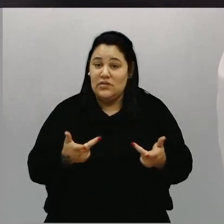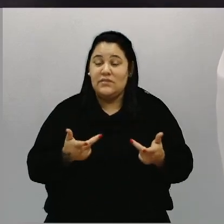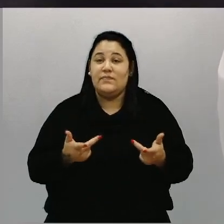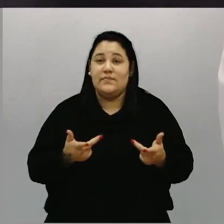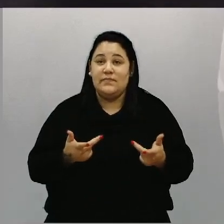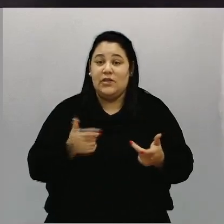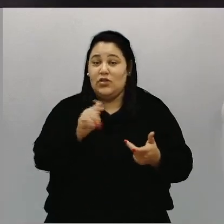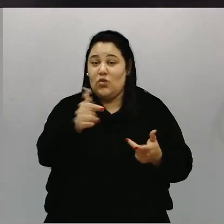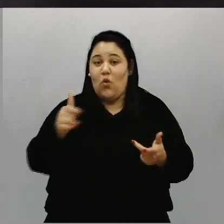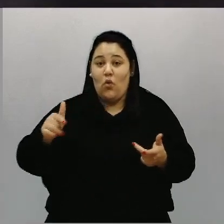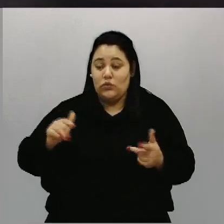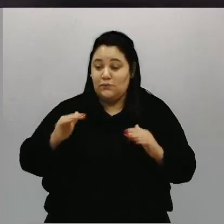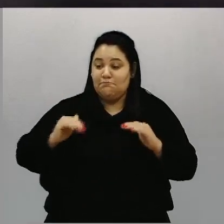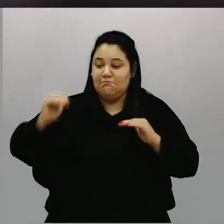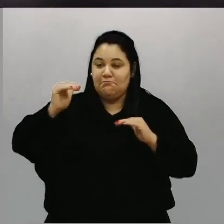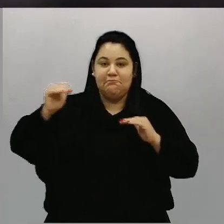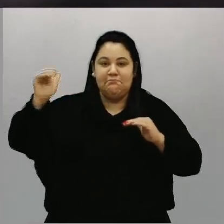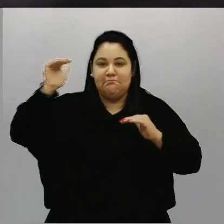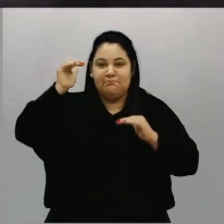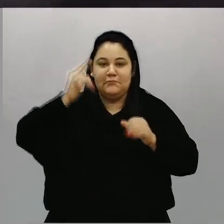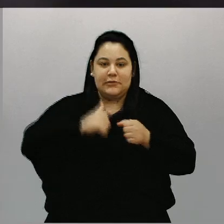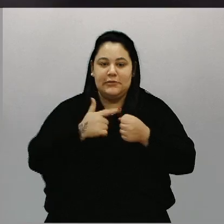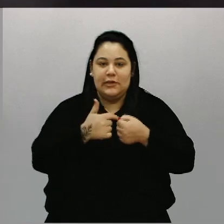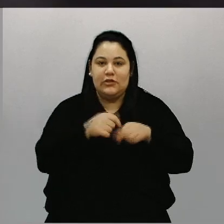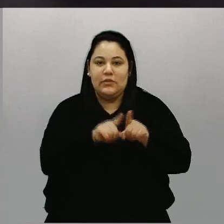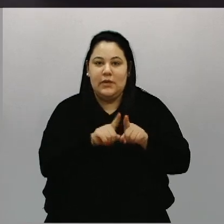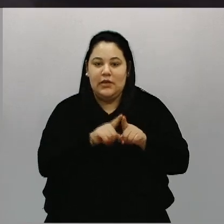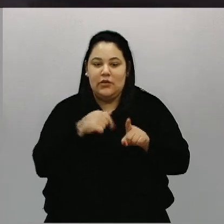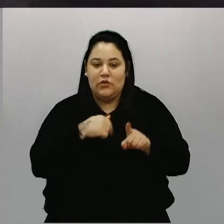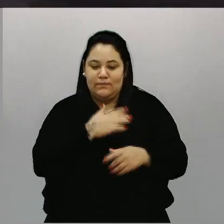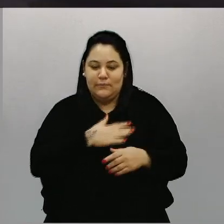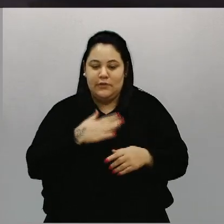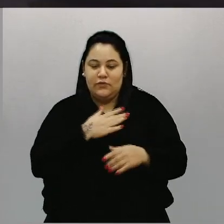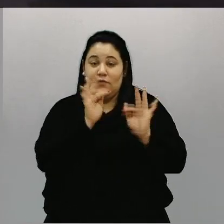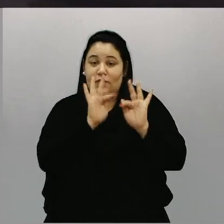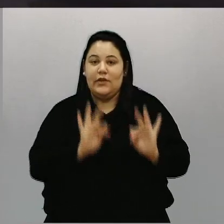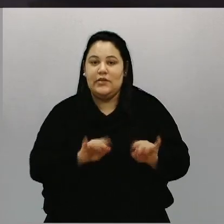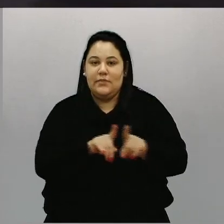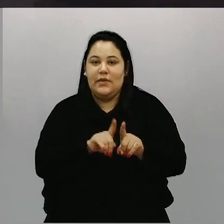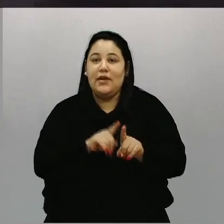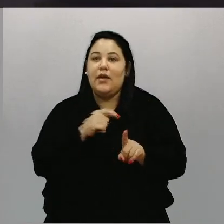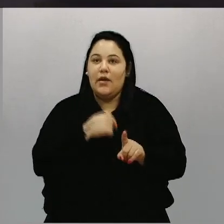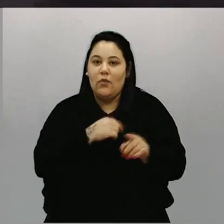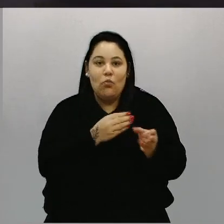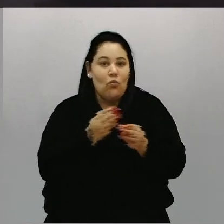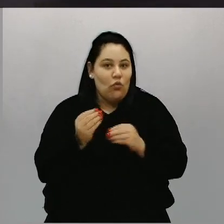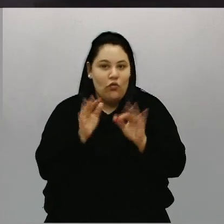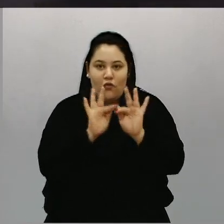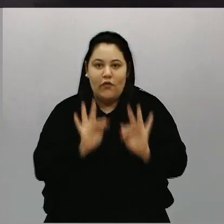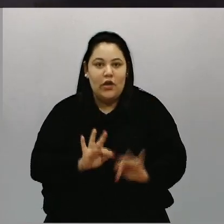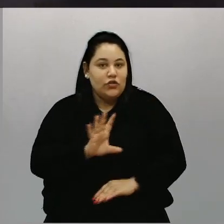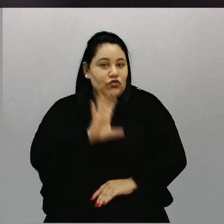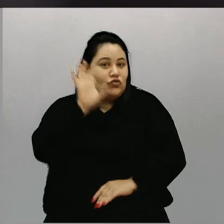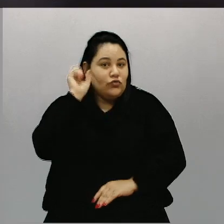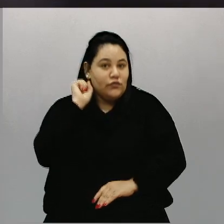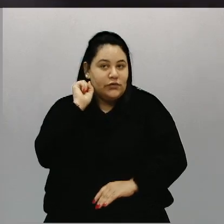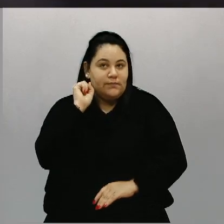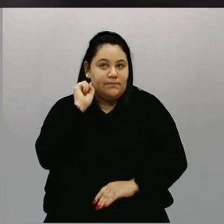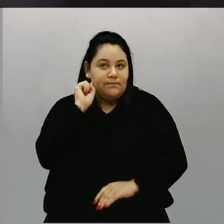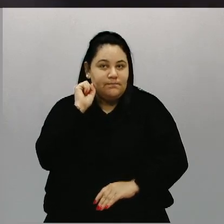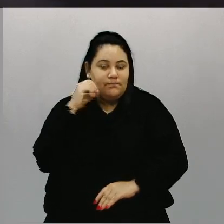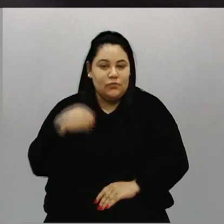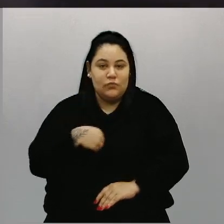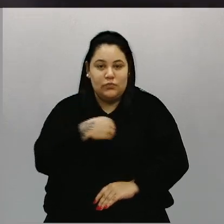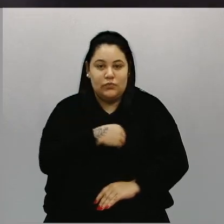comarcas, em outras cidades. E nós ficamos extremamente felizes, eu fiquei muito contente de ouvir do doutor Luiz Felipe todas as